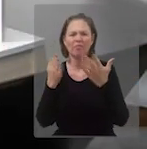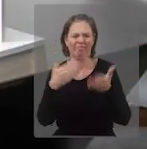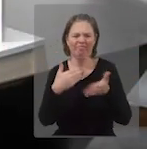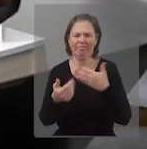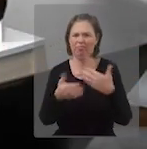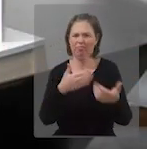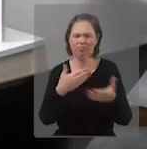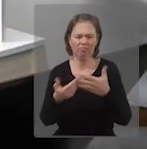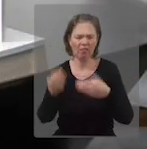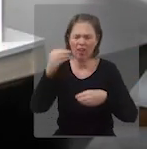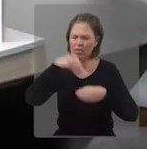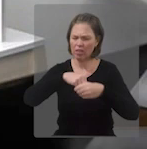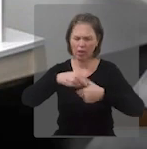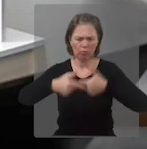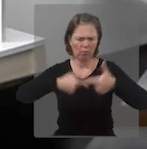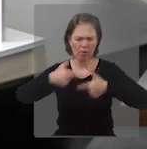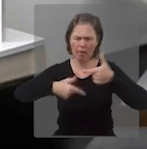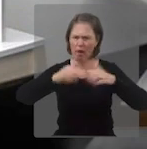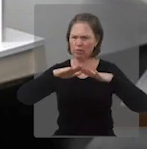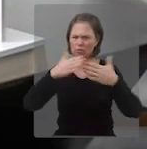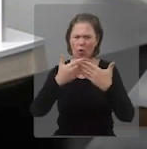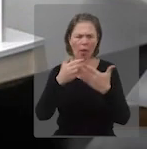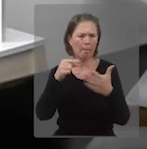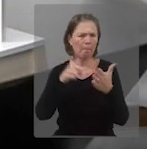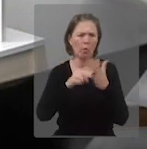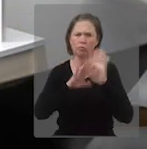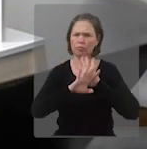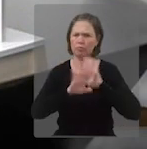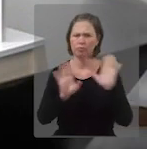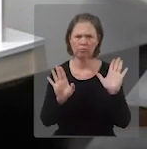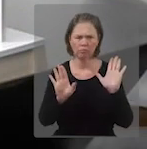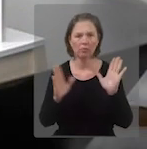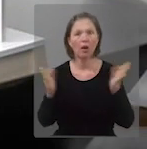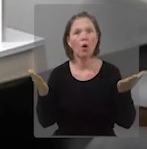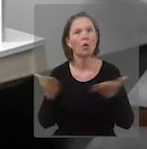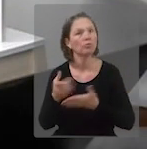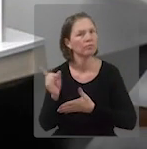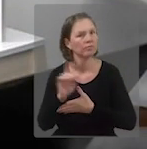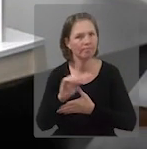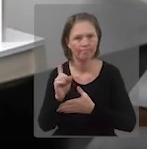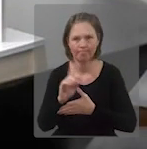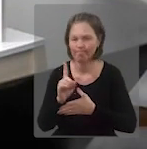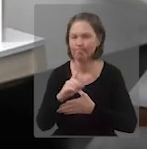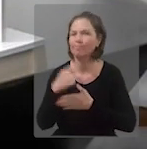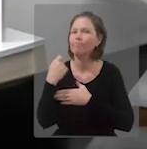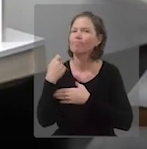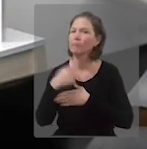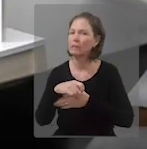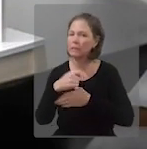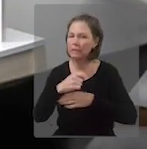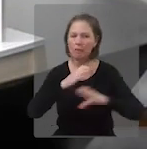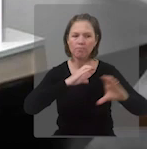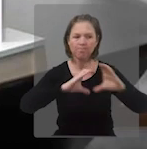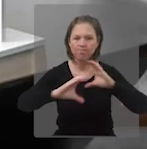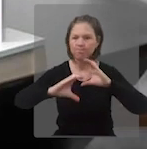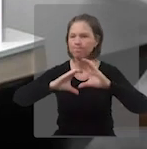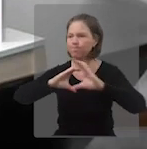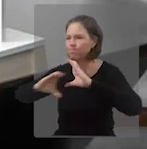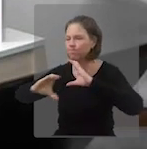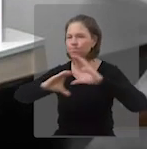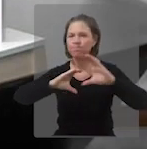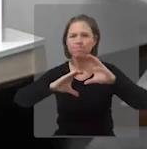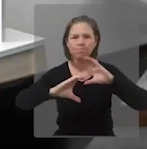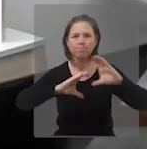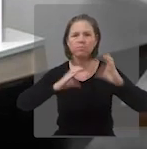com as famílias. Simplesmente ia lá e executava o que ele tinha que fazer e ponto final. Hoje, não. A gente precisa comunicar o